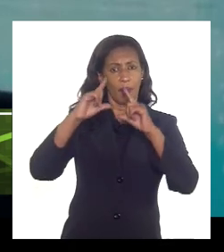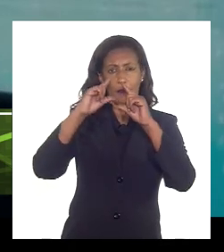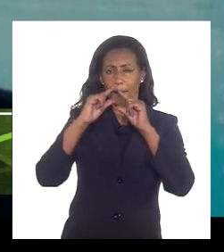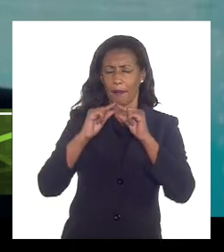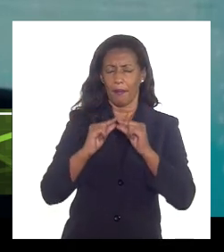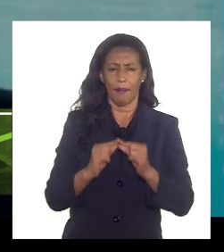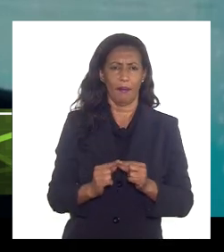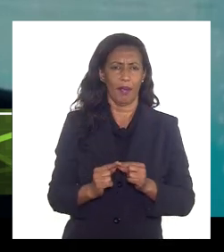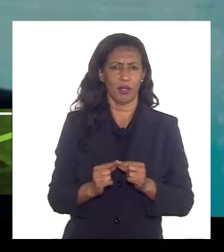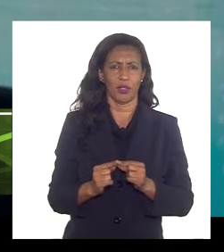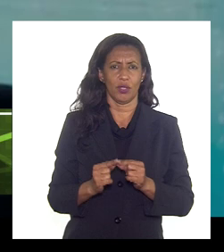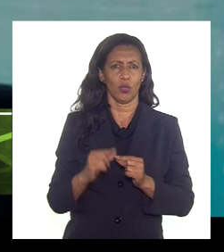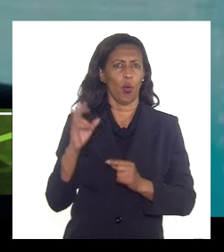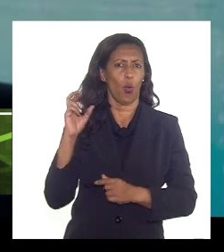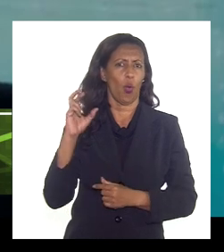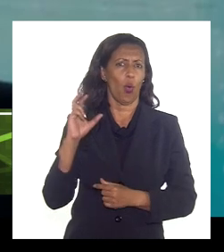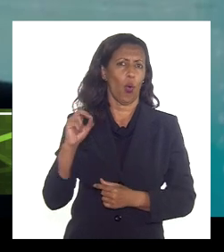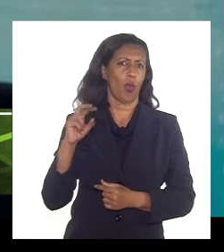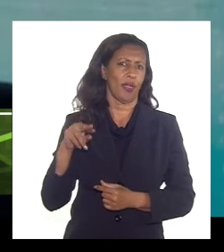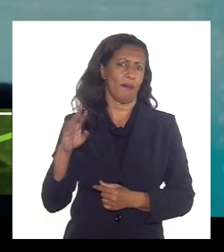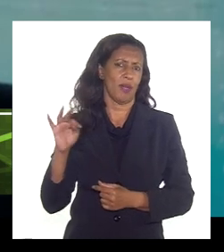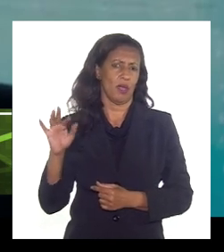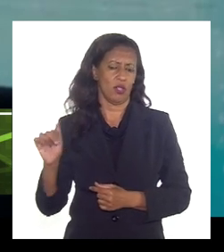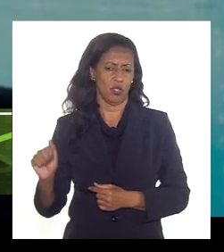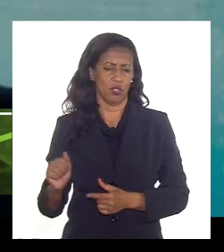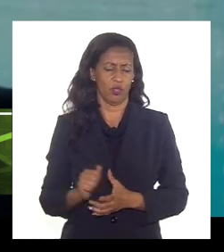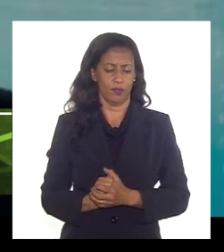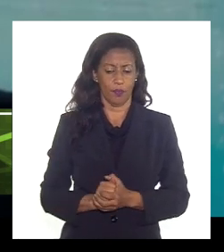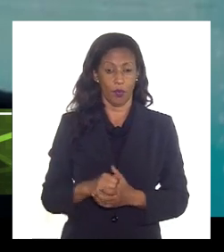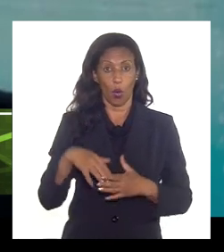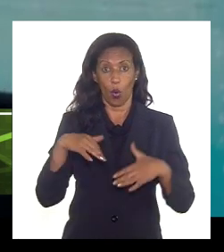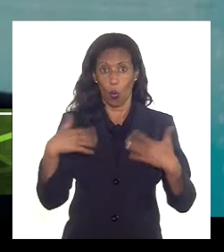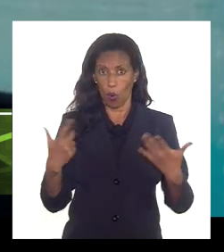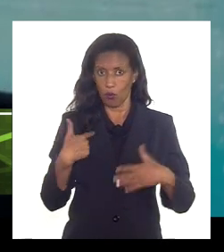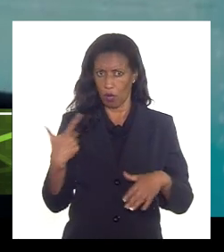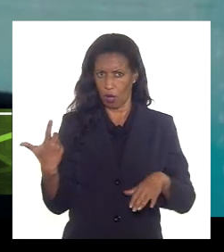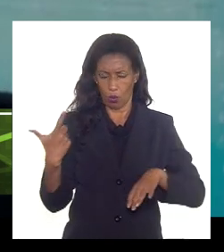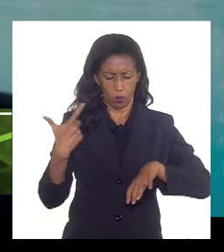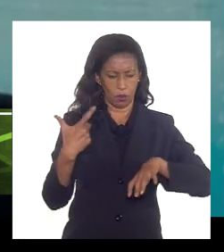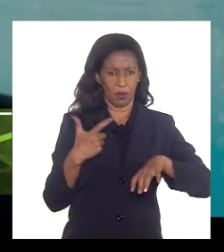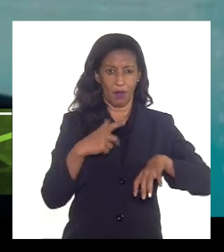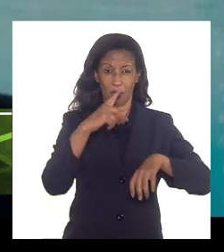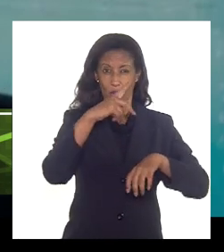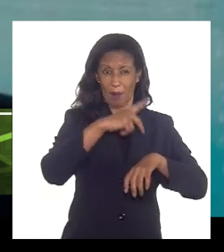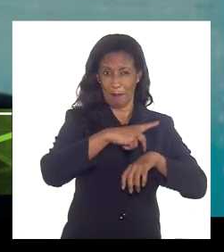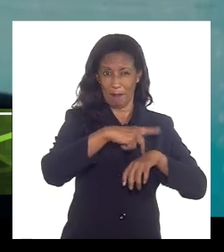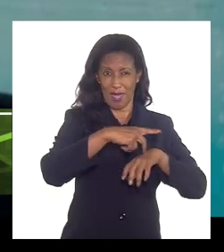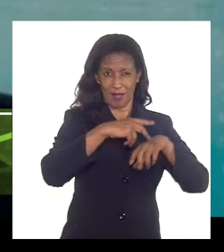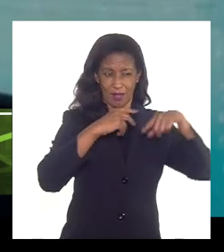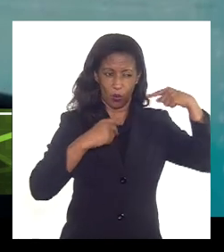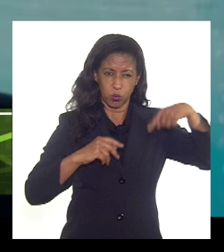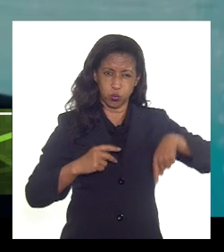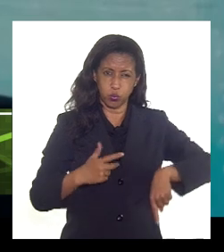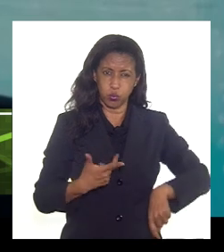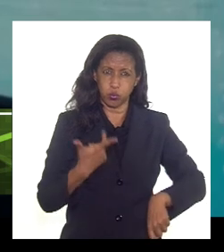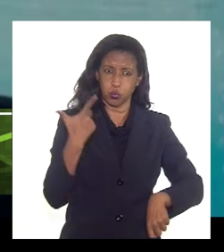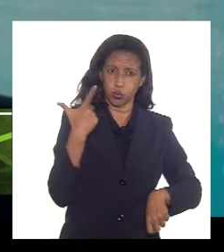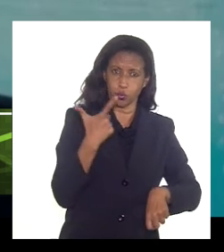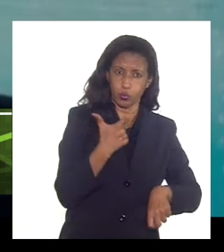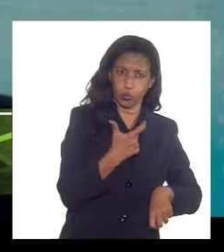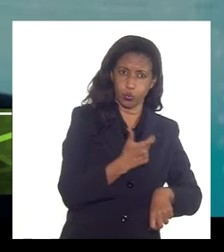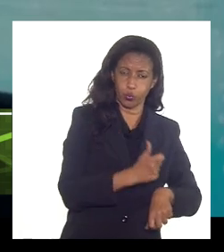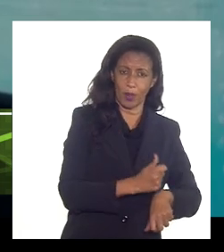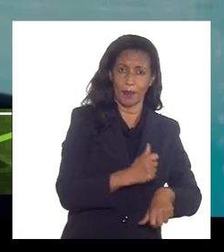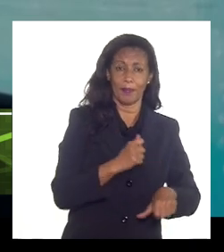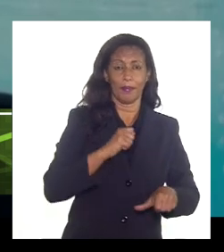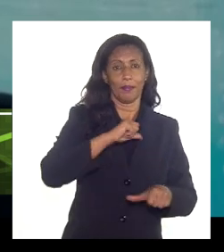de de contamento quando eu reinjeto esse gás como eu falei ele eu injetando esse gás alternando